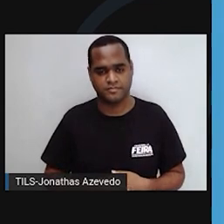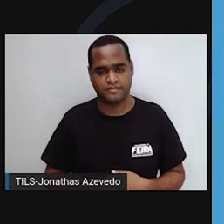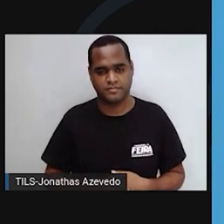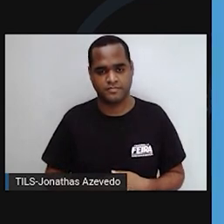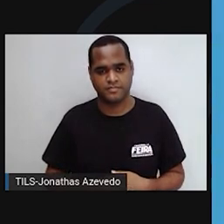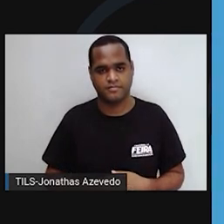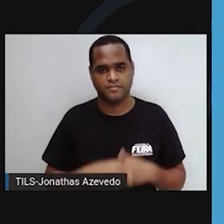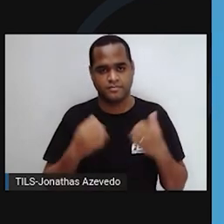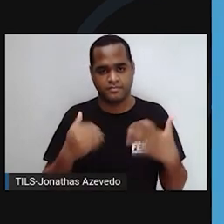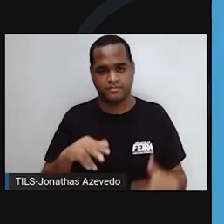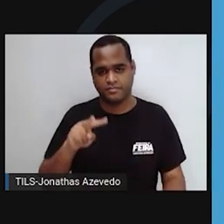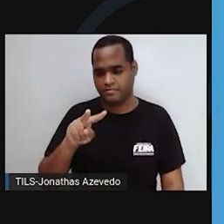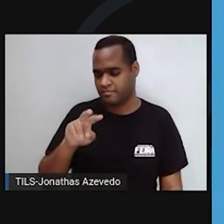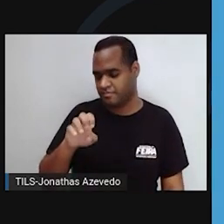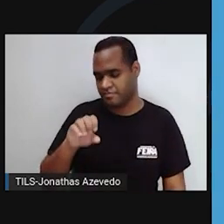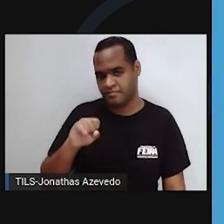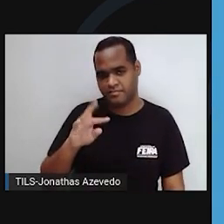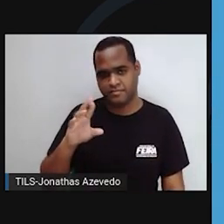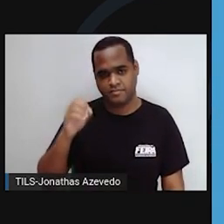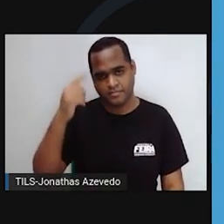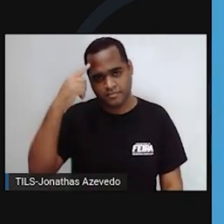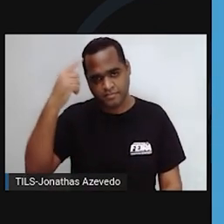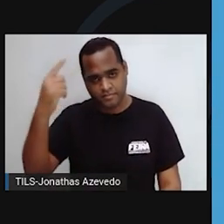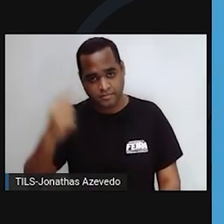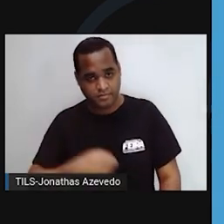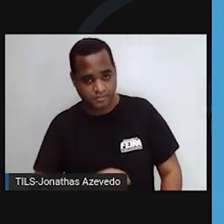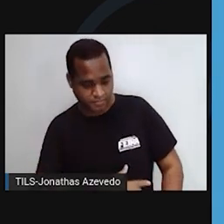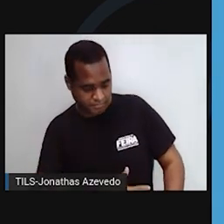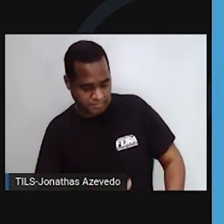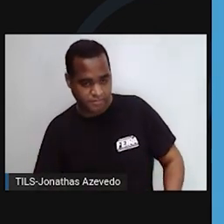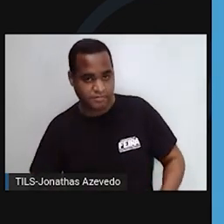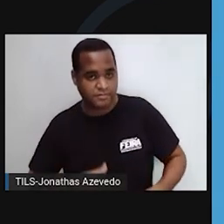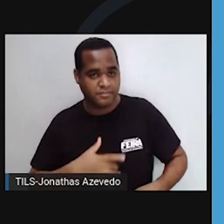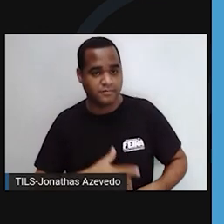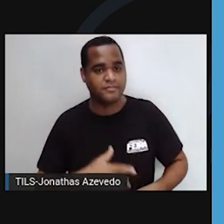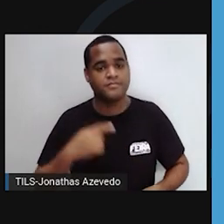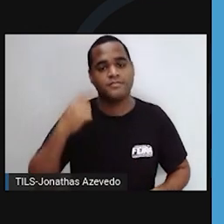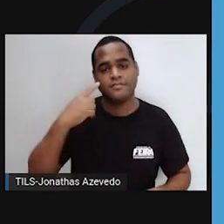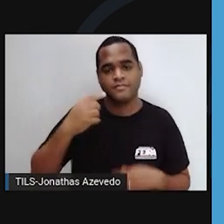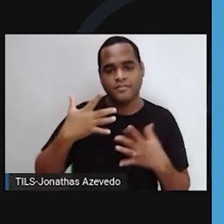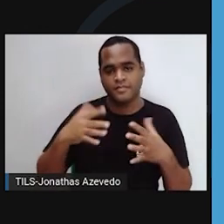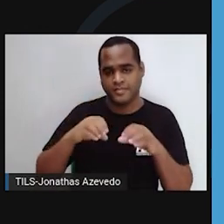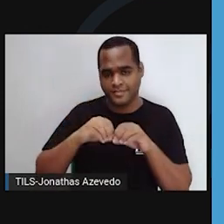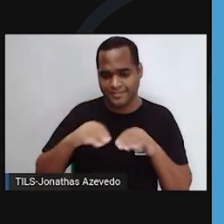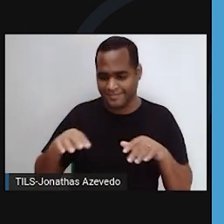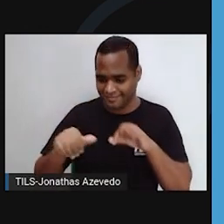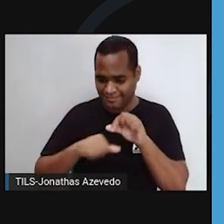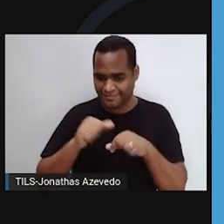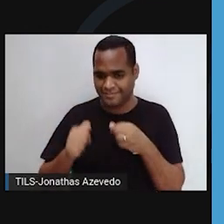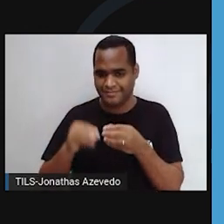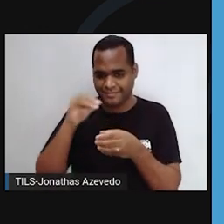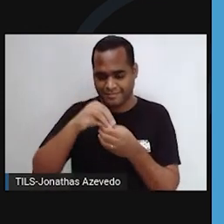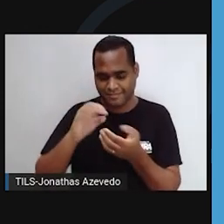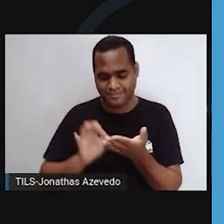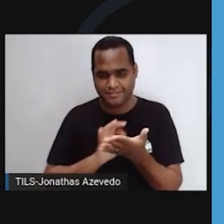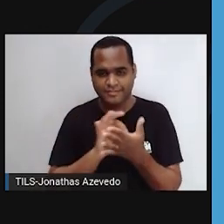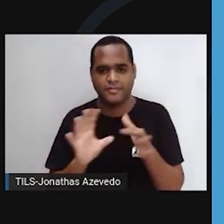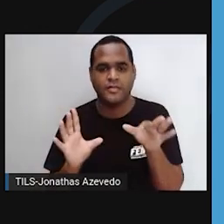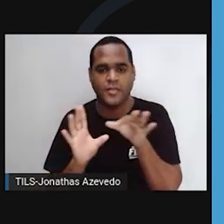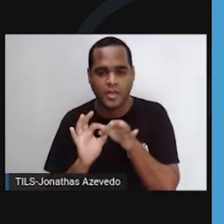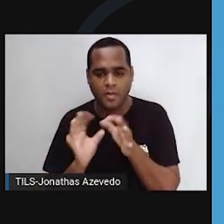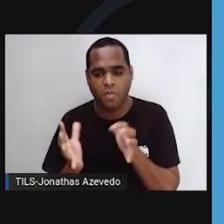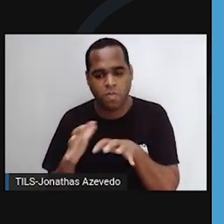A vesícula tem como função transportar substâncias produzidas dentro para fora da célula. Ela se funde à membrana,